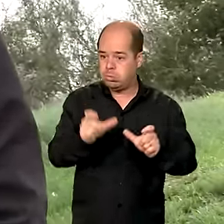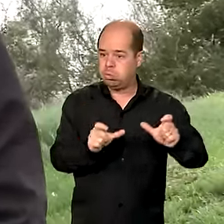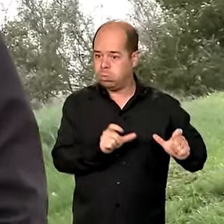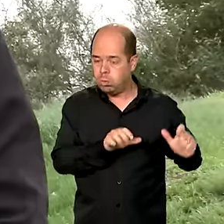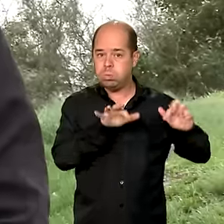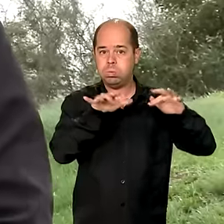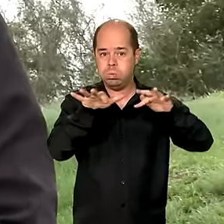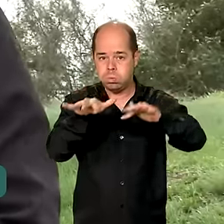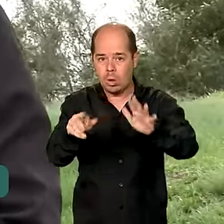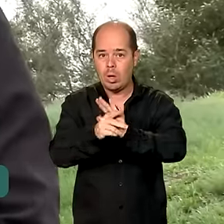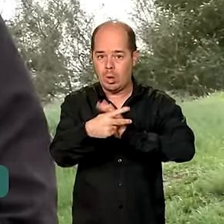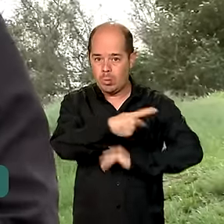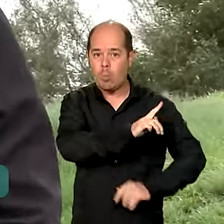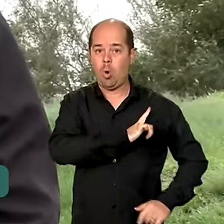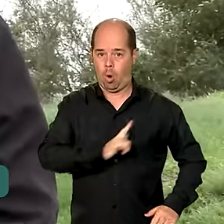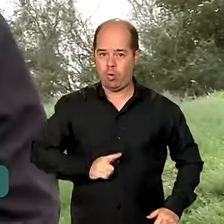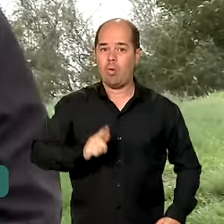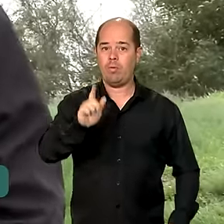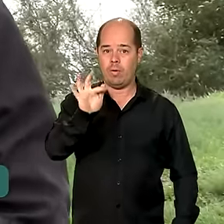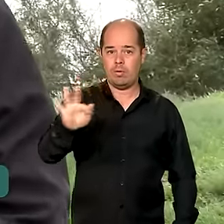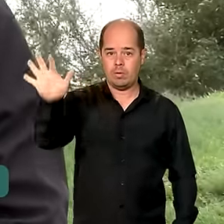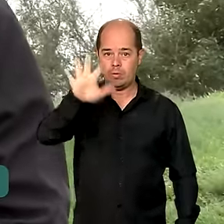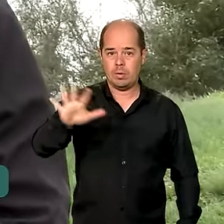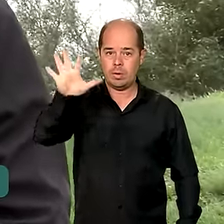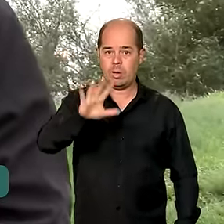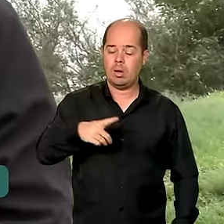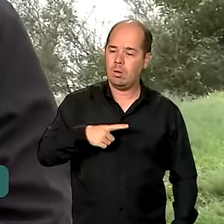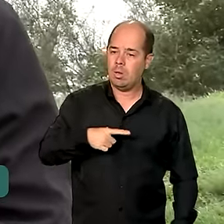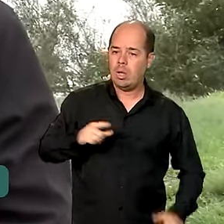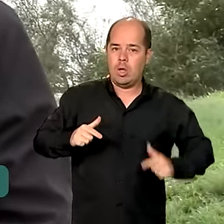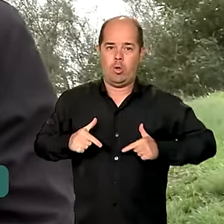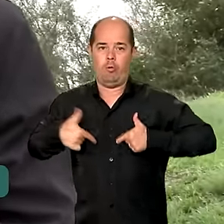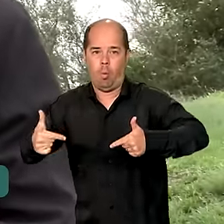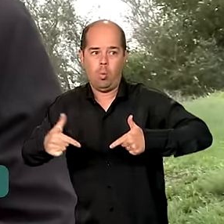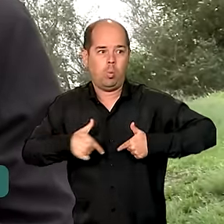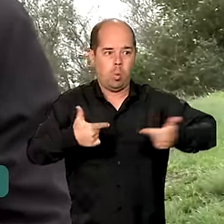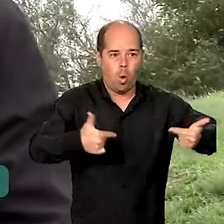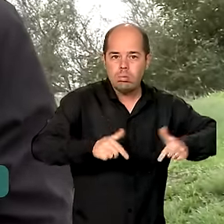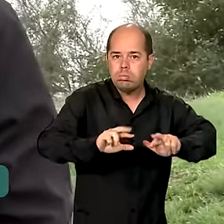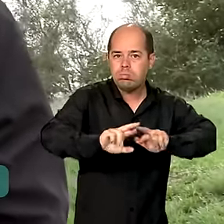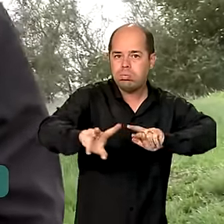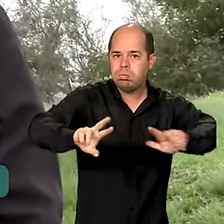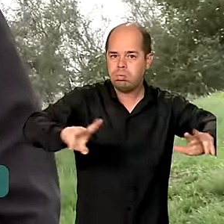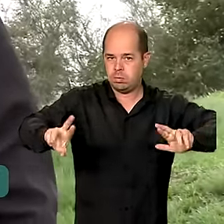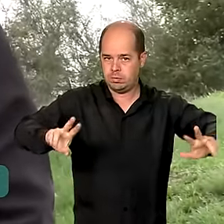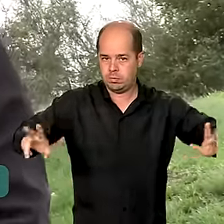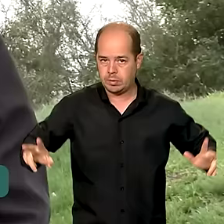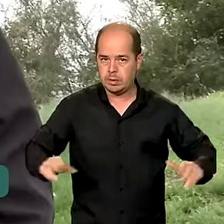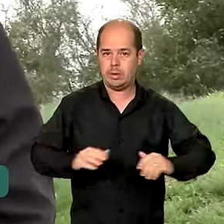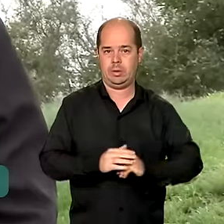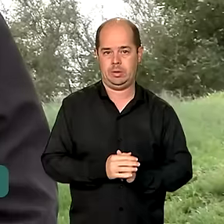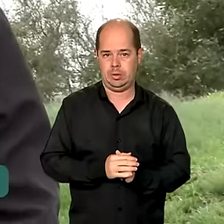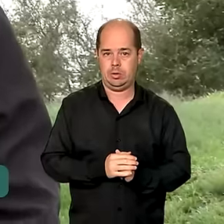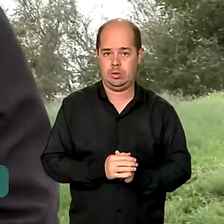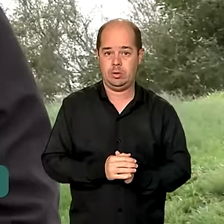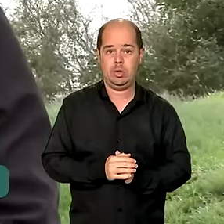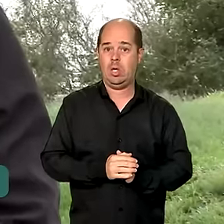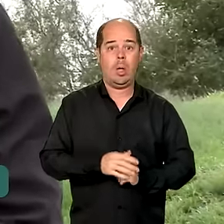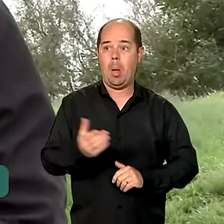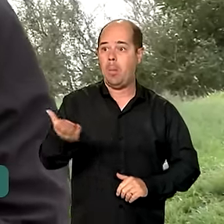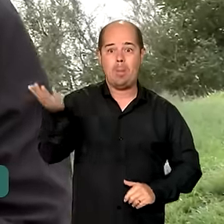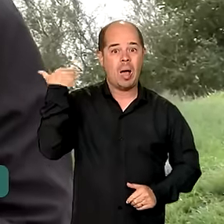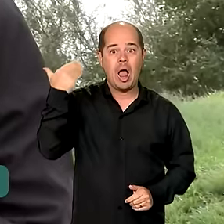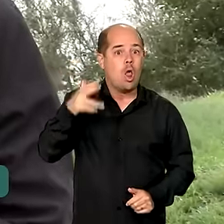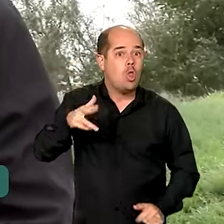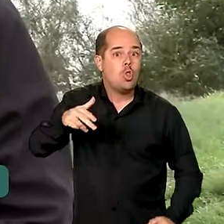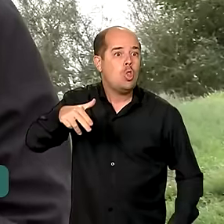Grande do Sul em dezenas de frentes. São ações, anúncios e uma mobilização nunca antes vista. E